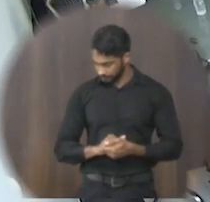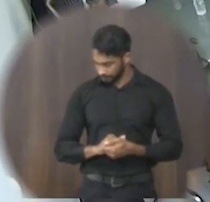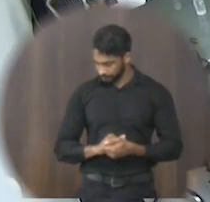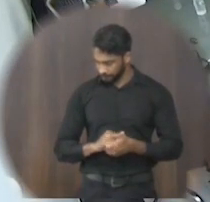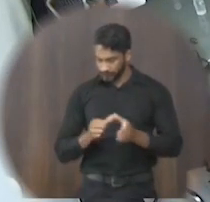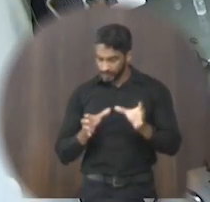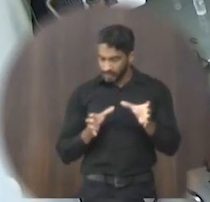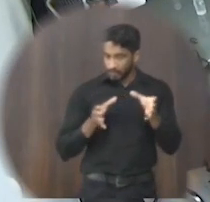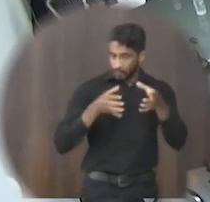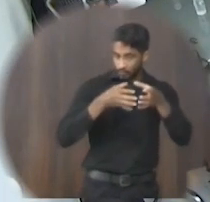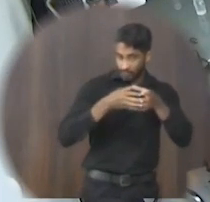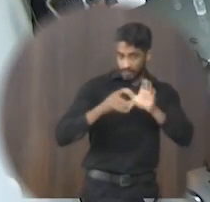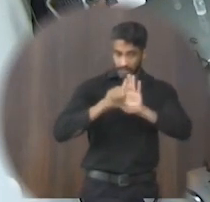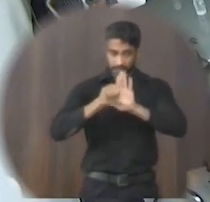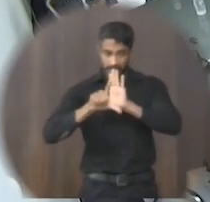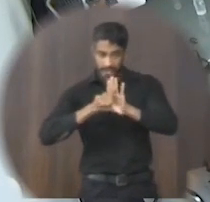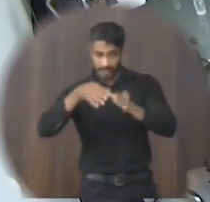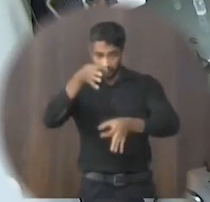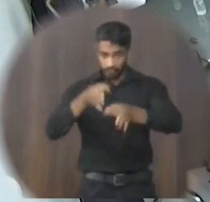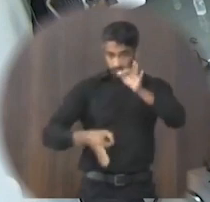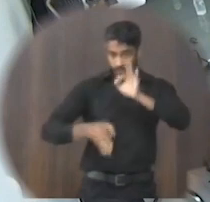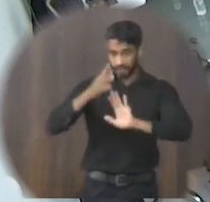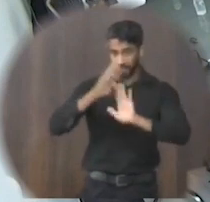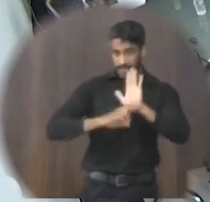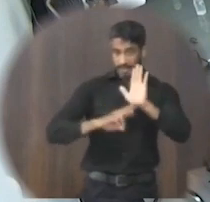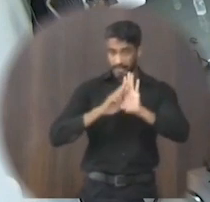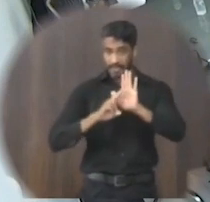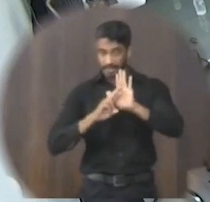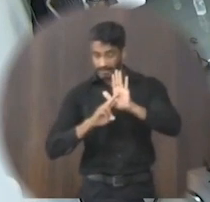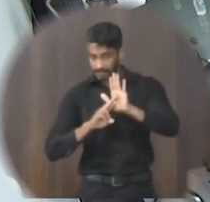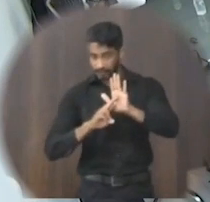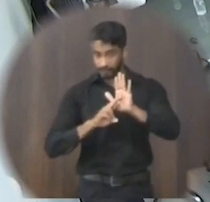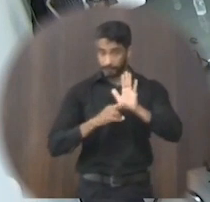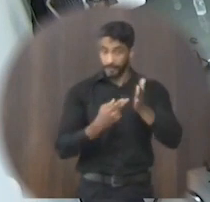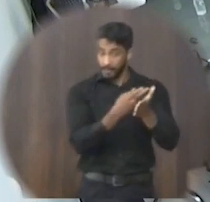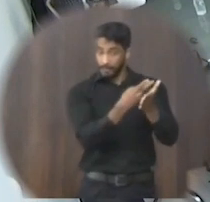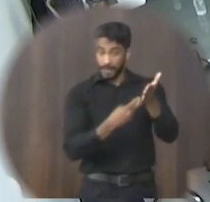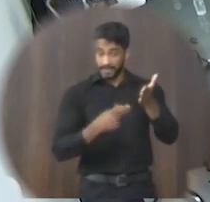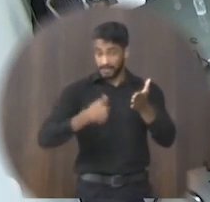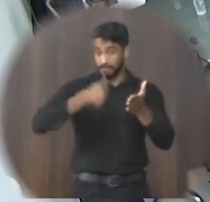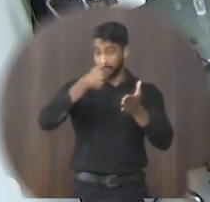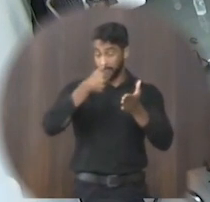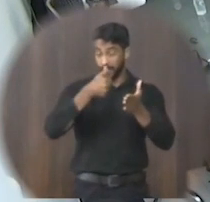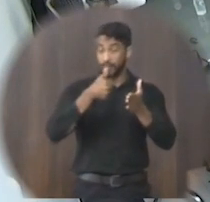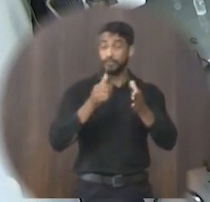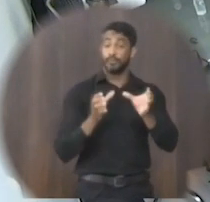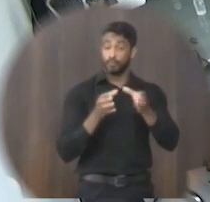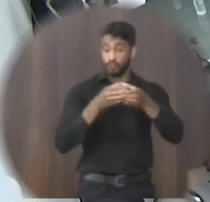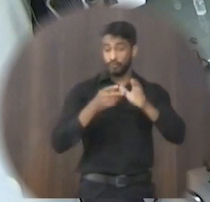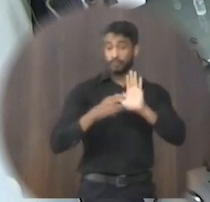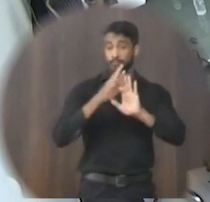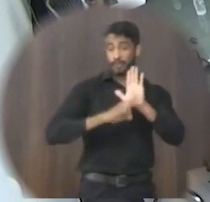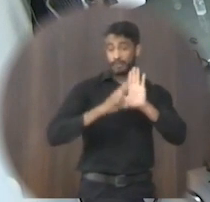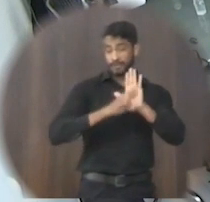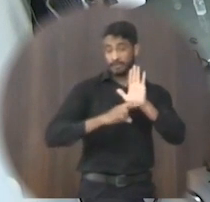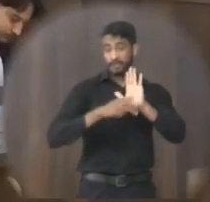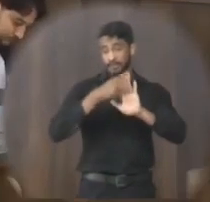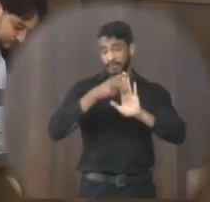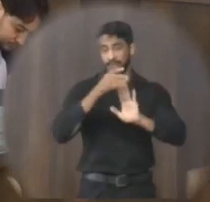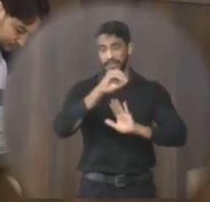Comissão de legislação, justiça e redação, parecer para o primeiro turno do projeto de resolução 009-2021,